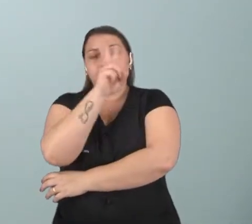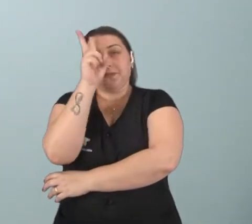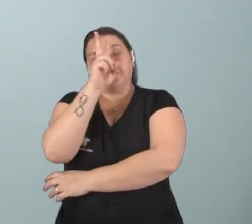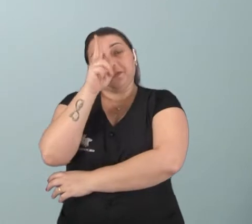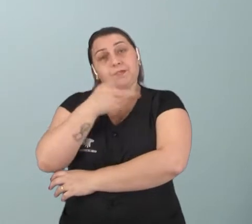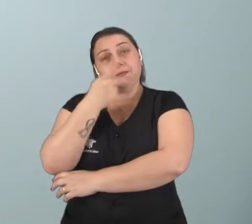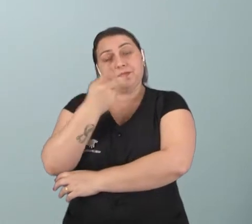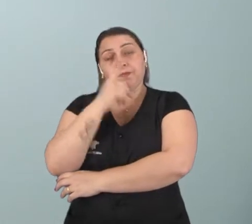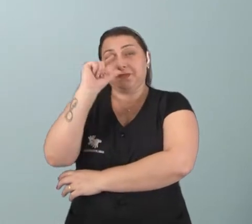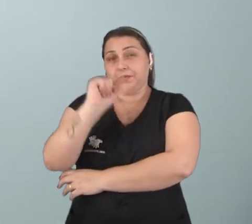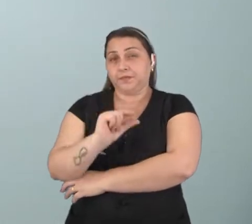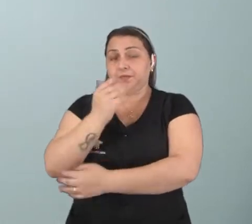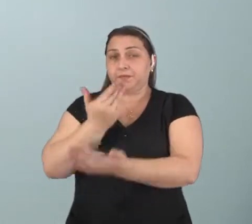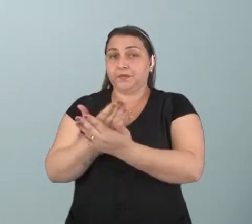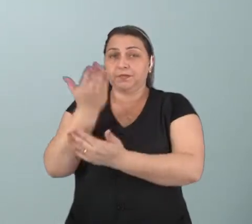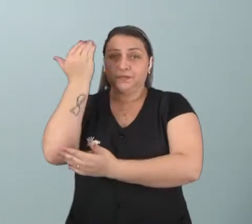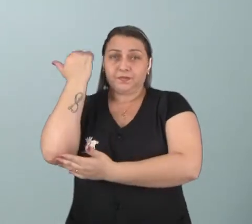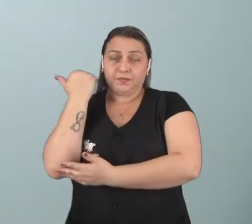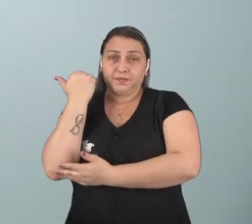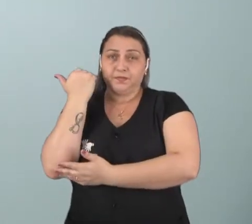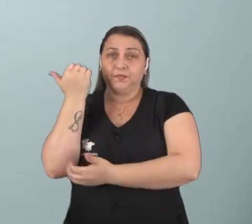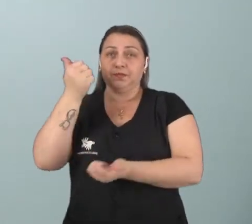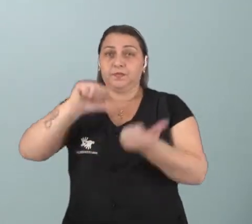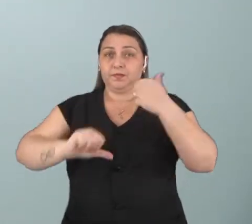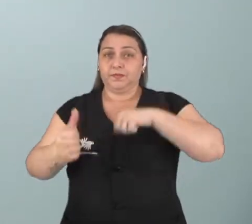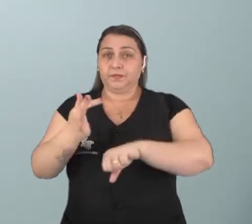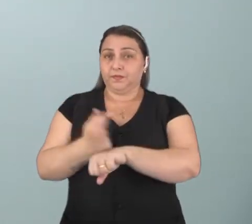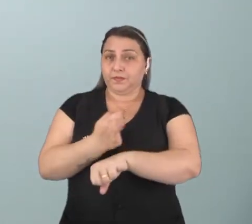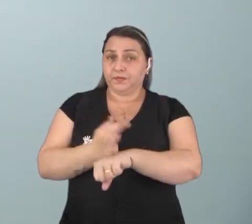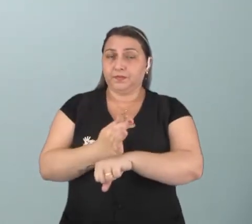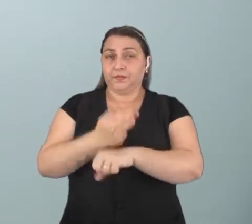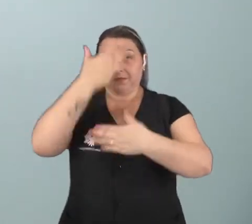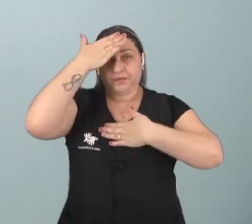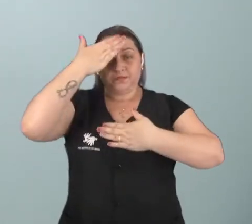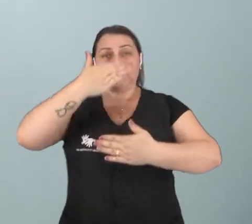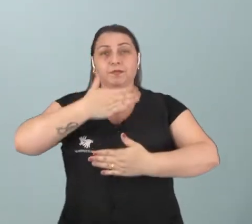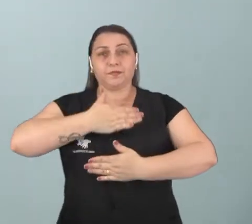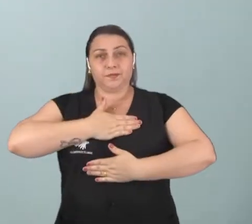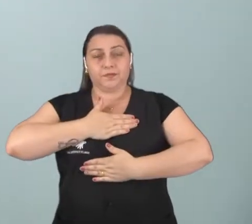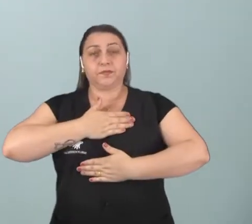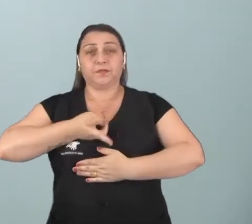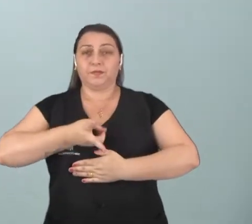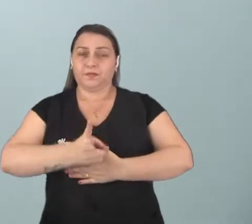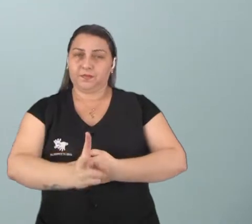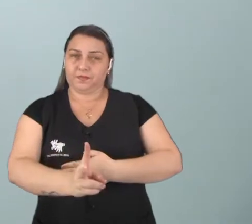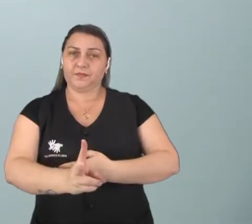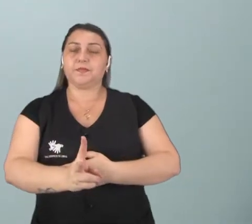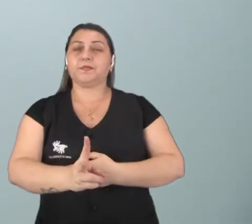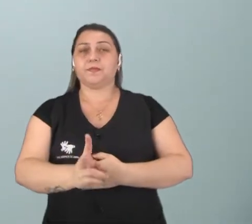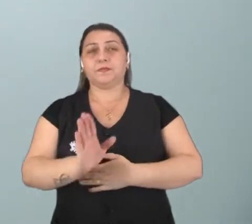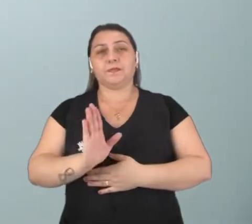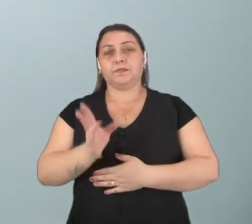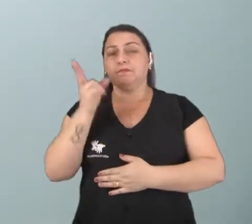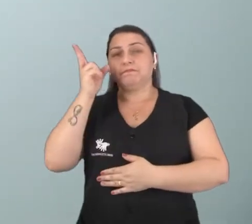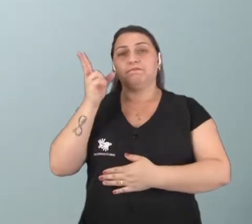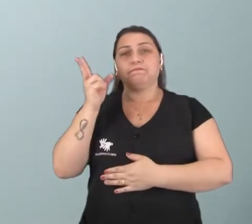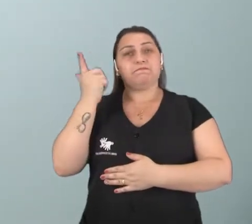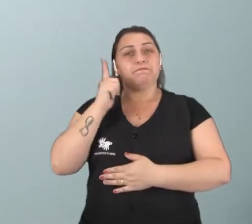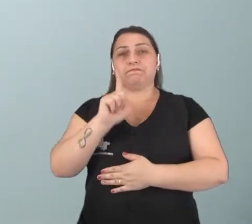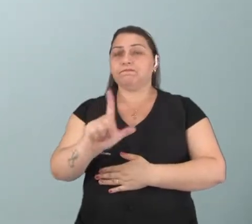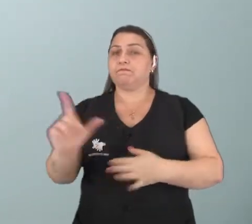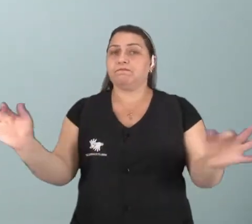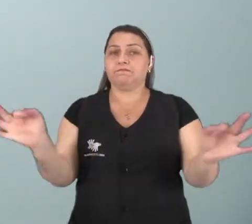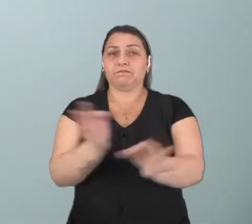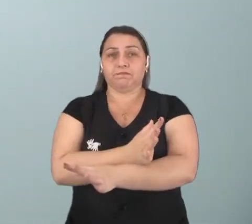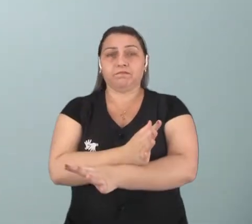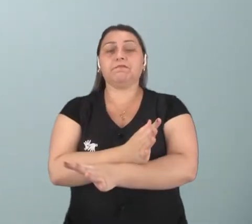que a gente estava falando um pouquinho na aula passada sobre os testes de resistências físicas? Então, gente vai dar continuidade, já que a gente não conseguiu concluir,